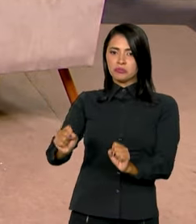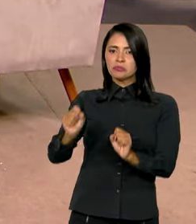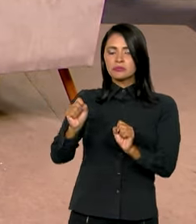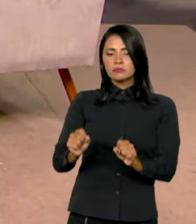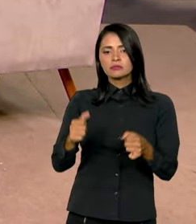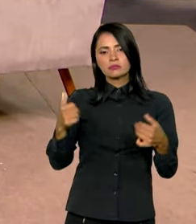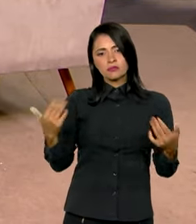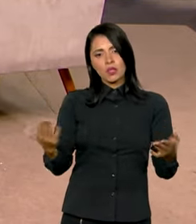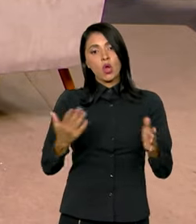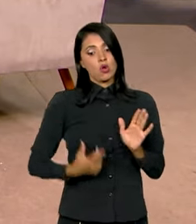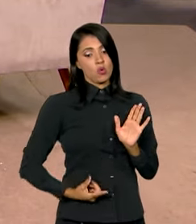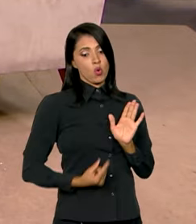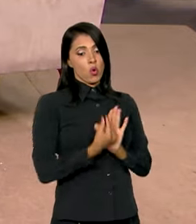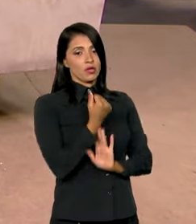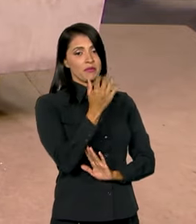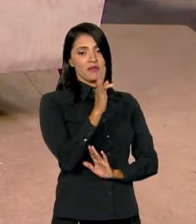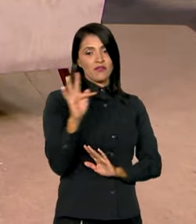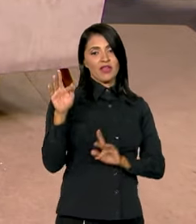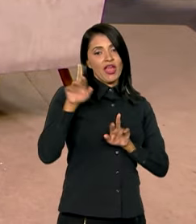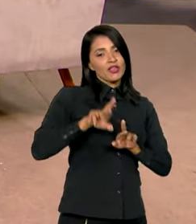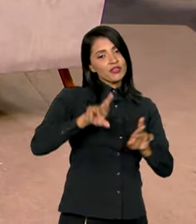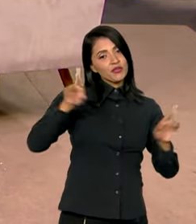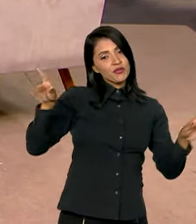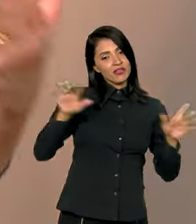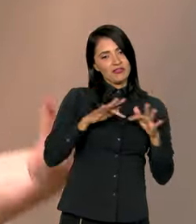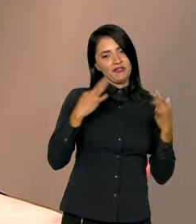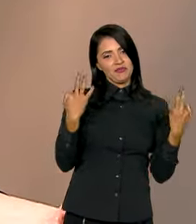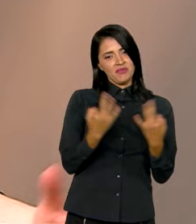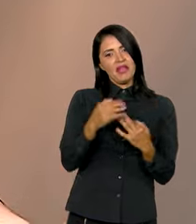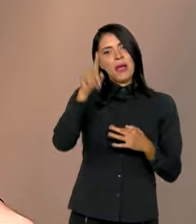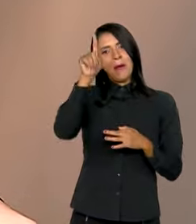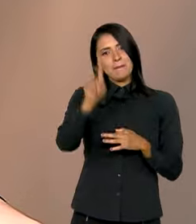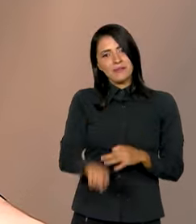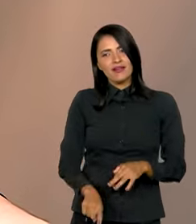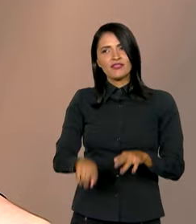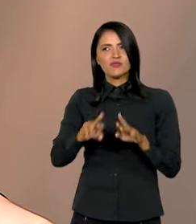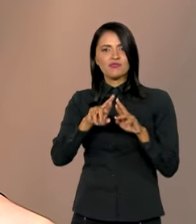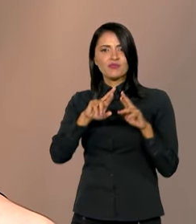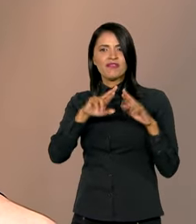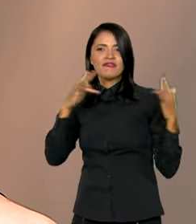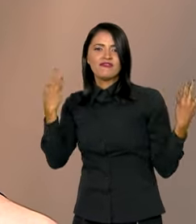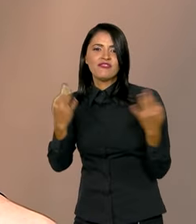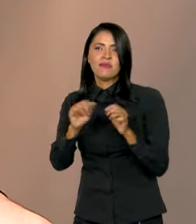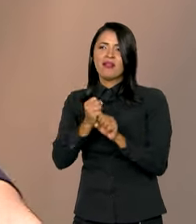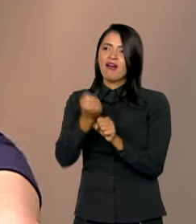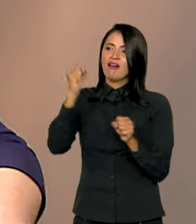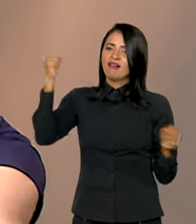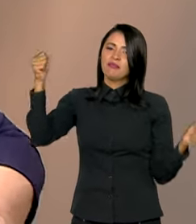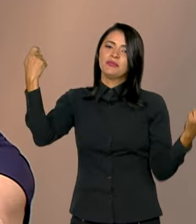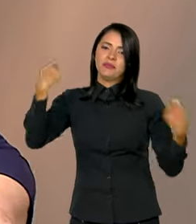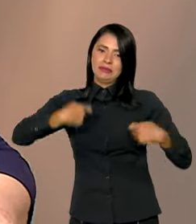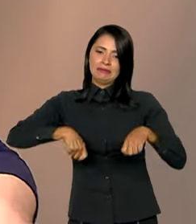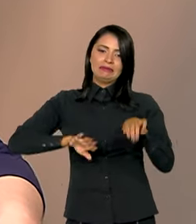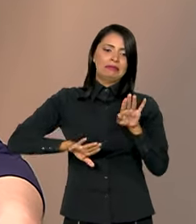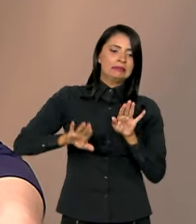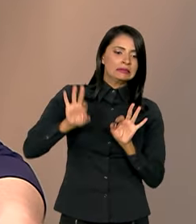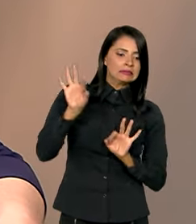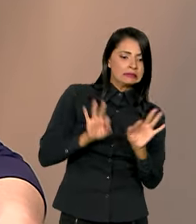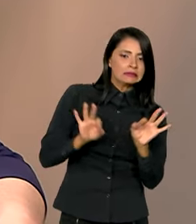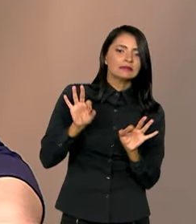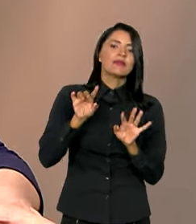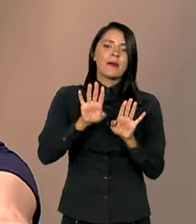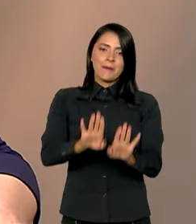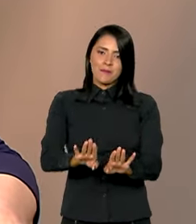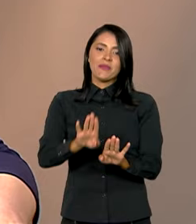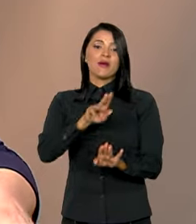caso do orçamento federal, não é como uma família, mas é como uma grande família, onde a gente tem que cuidar das contas públicas. Mas a determinação do